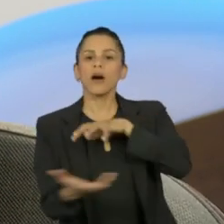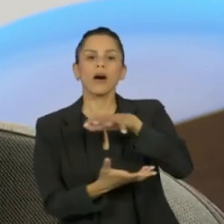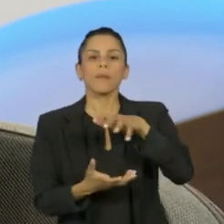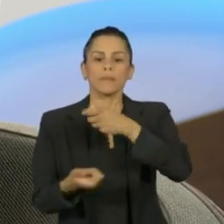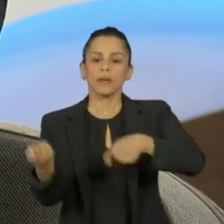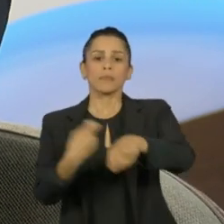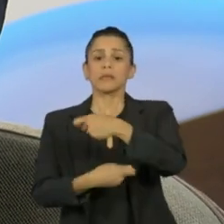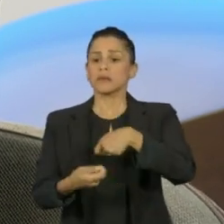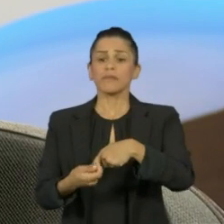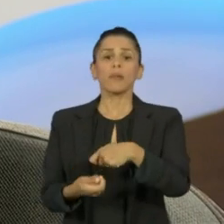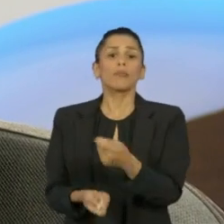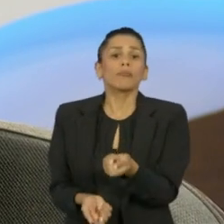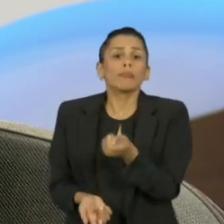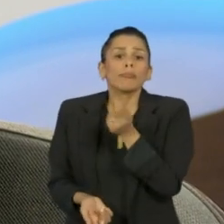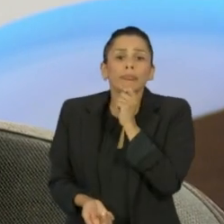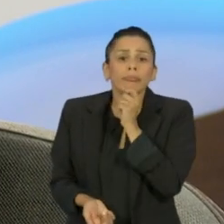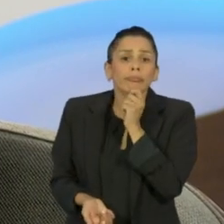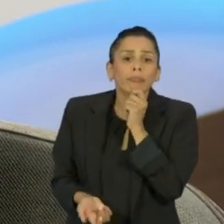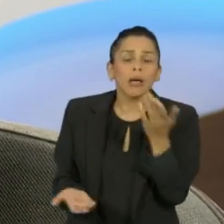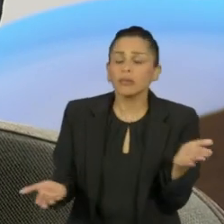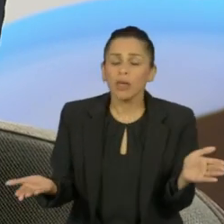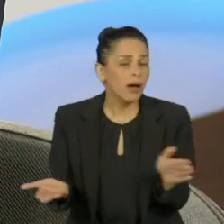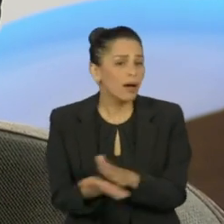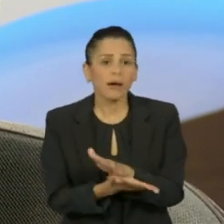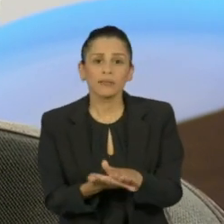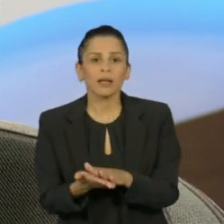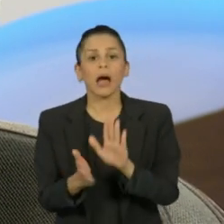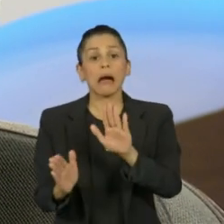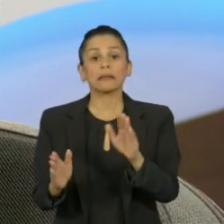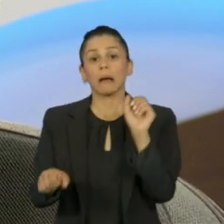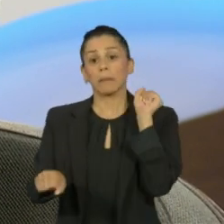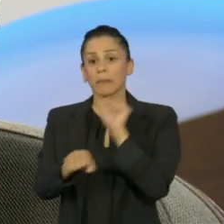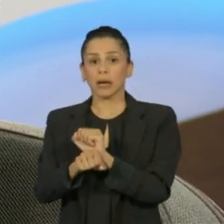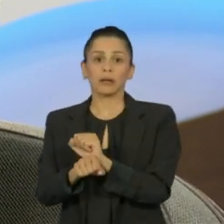semana, na semana seguinte, na outra semana, veio pandemia, parou.